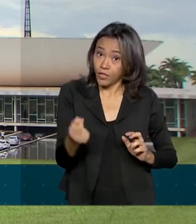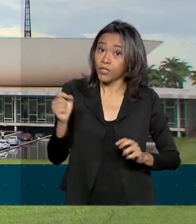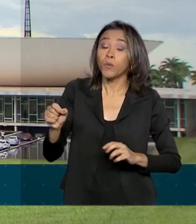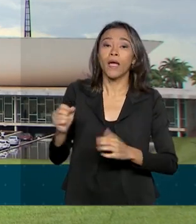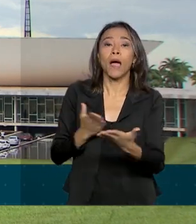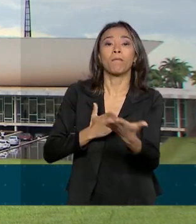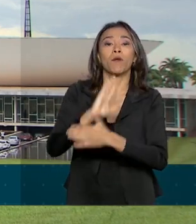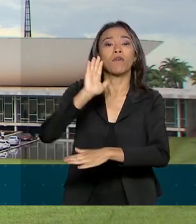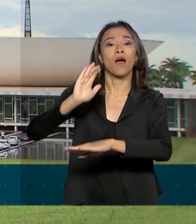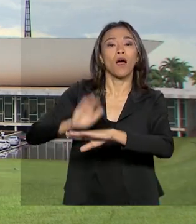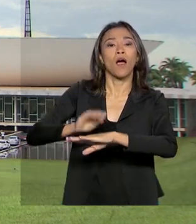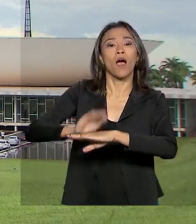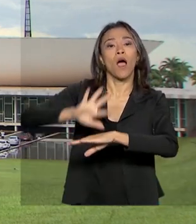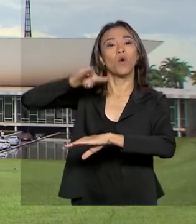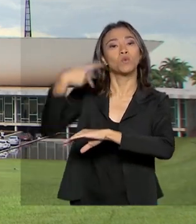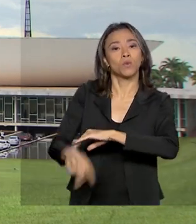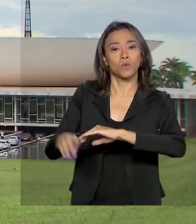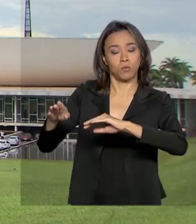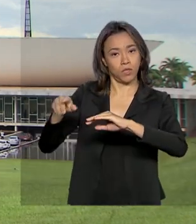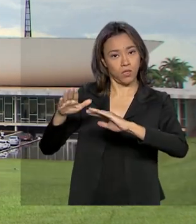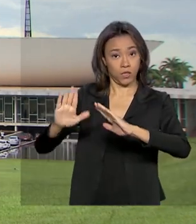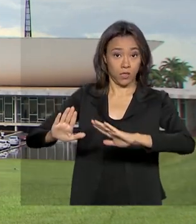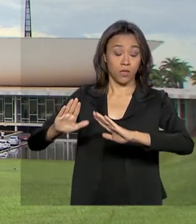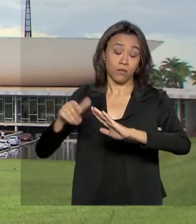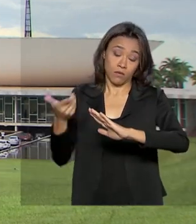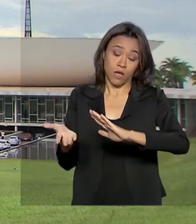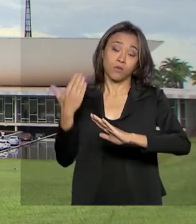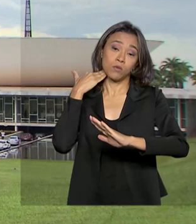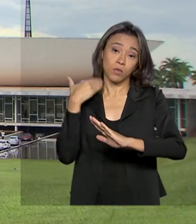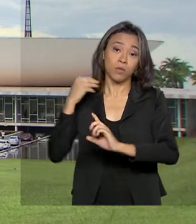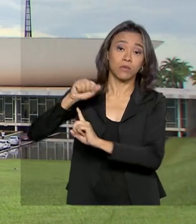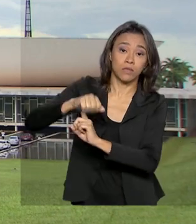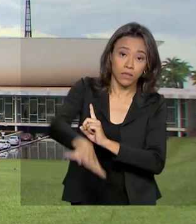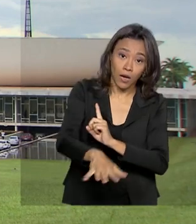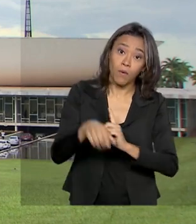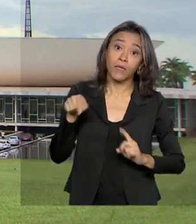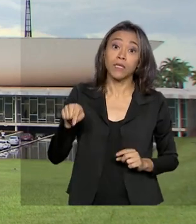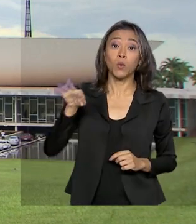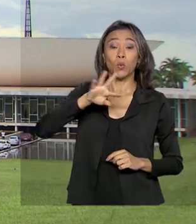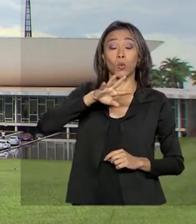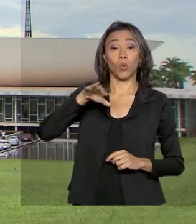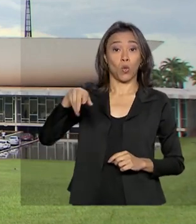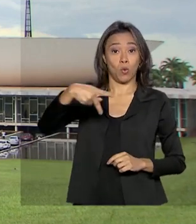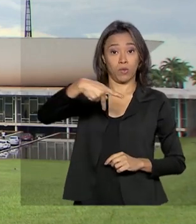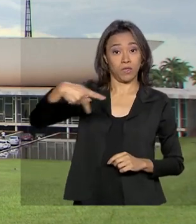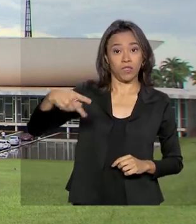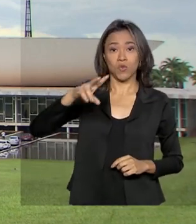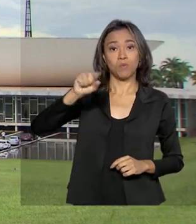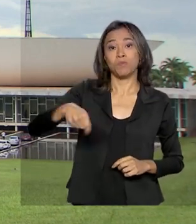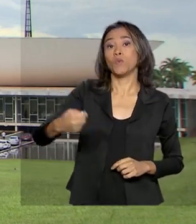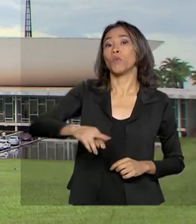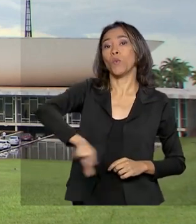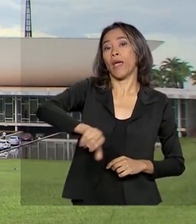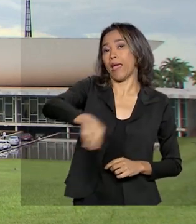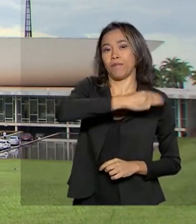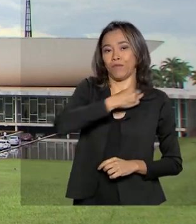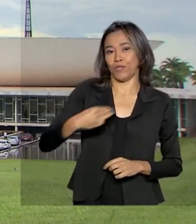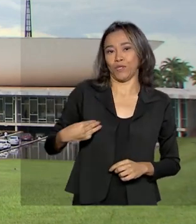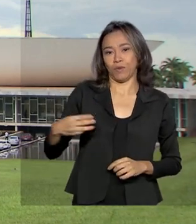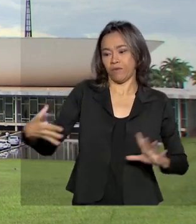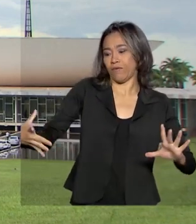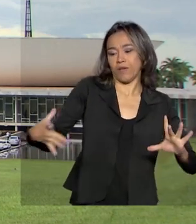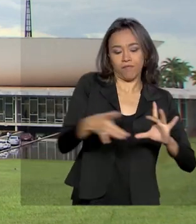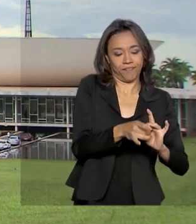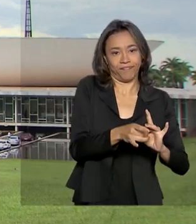do Banco Central. Com a mudança, o presidente da instituição perde o status de ministro e os mandatos não ficam mais vinculados